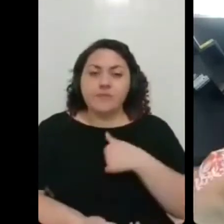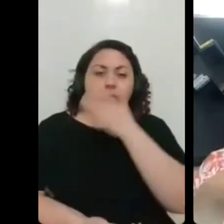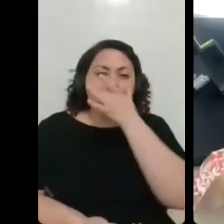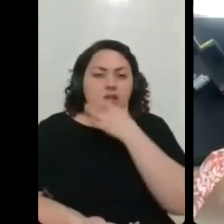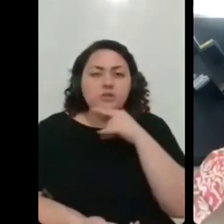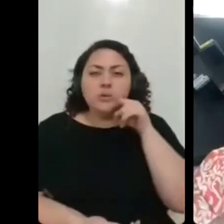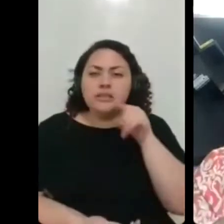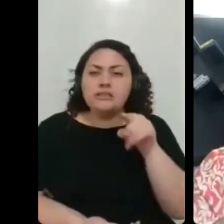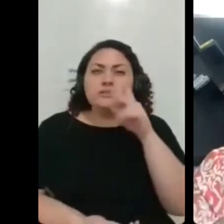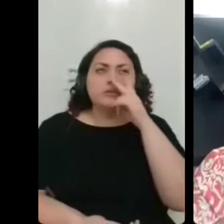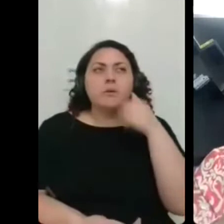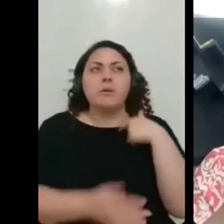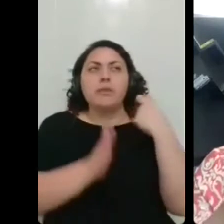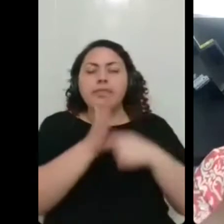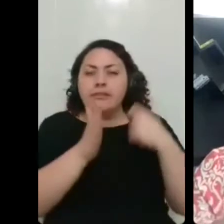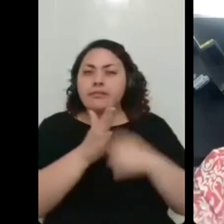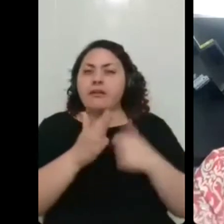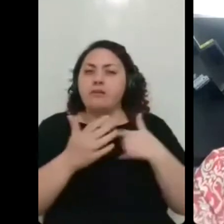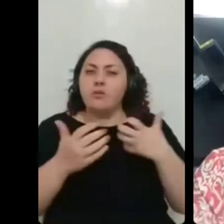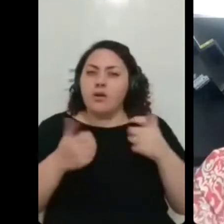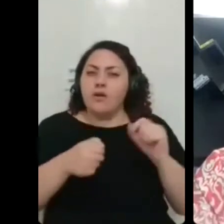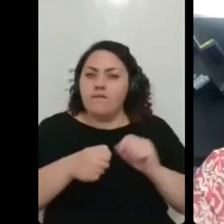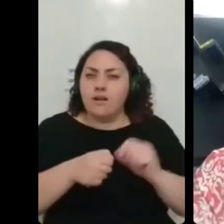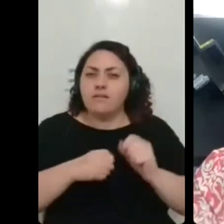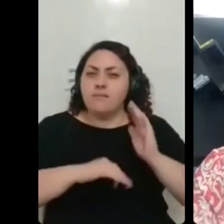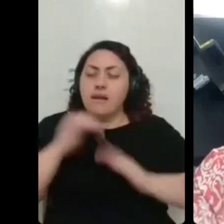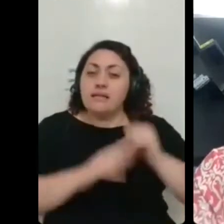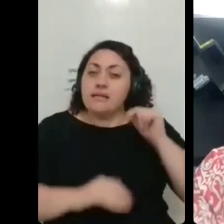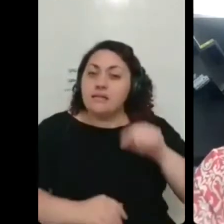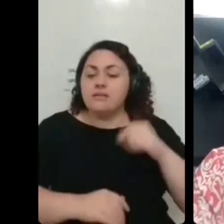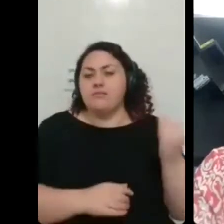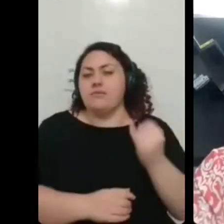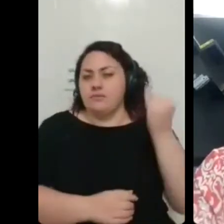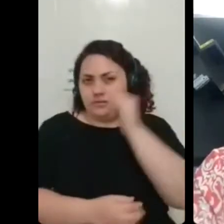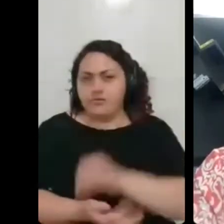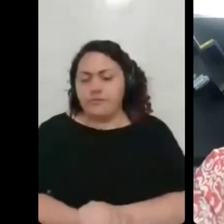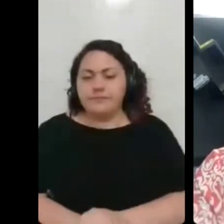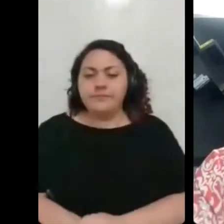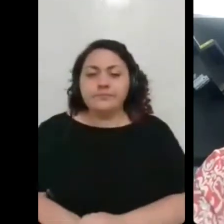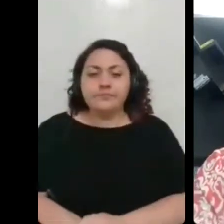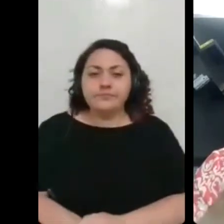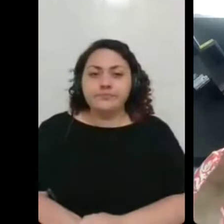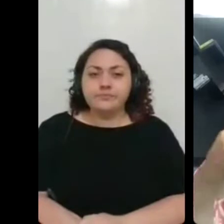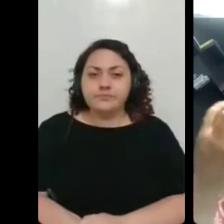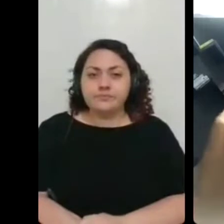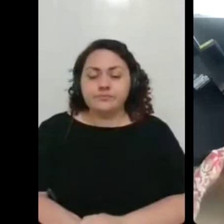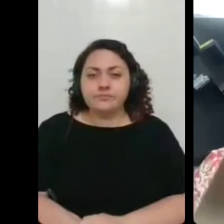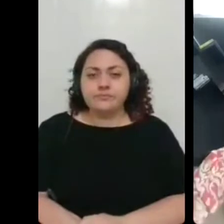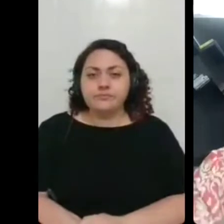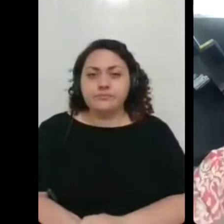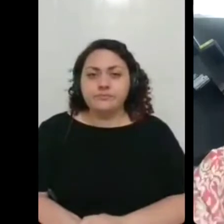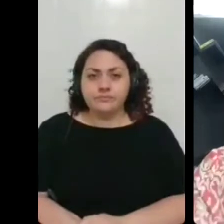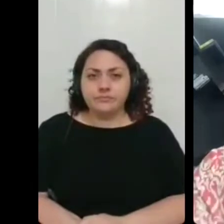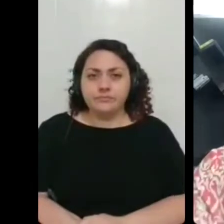de fazer e eu acho que isso é bastante importante e desse tempo todo dessa situação